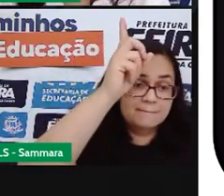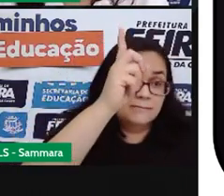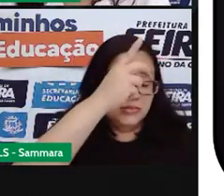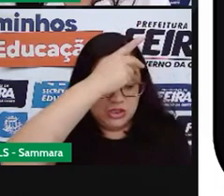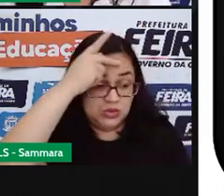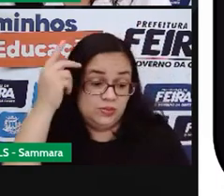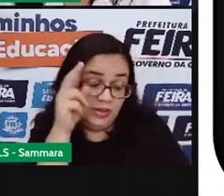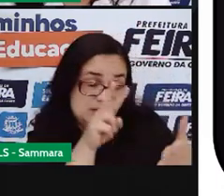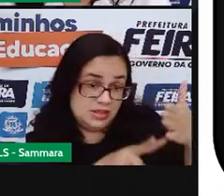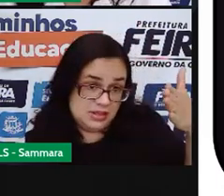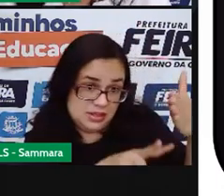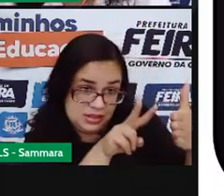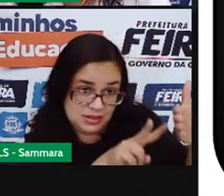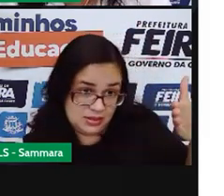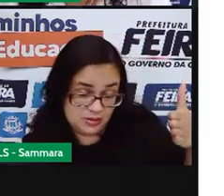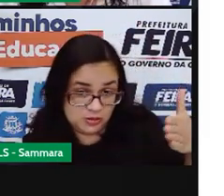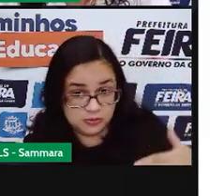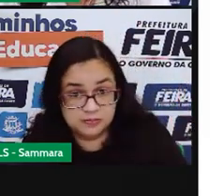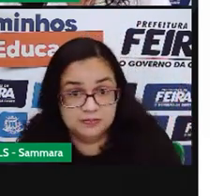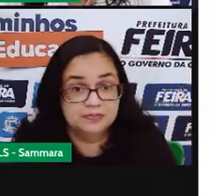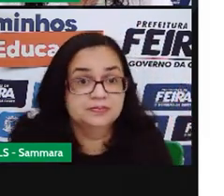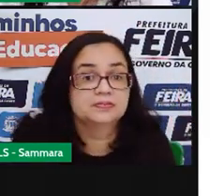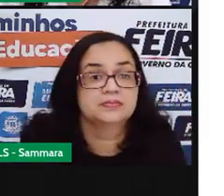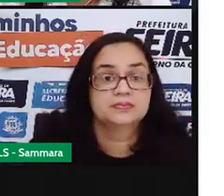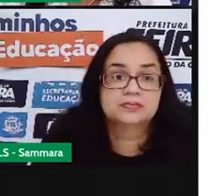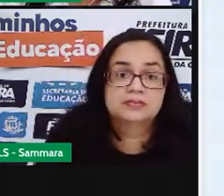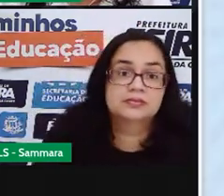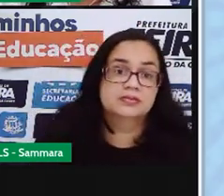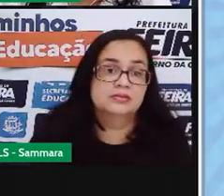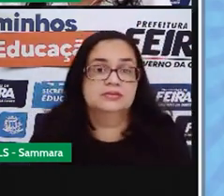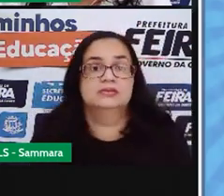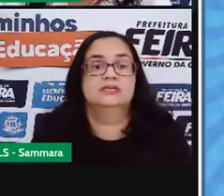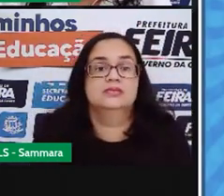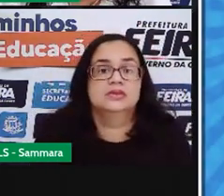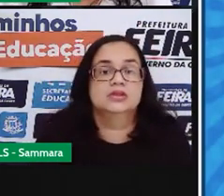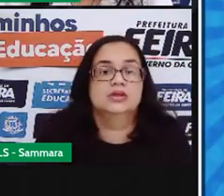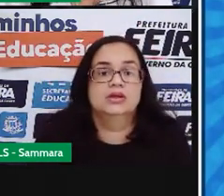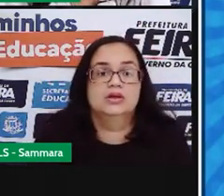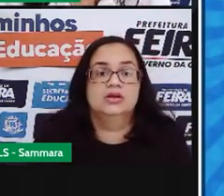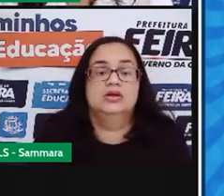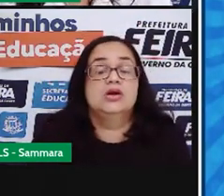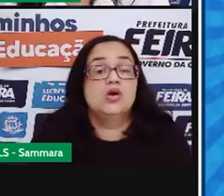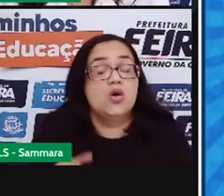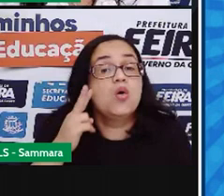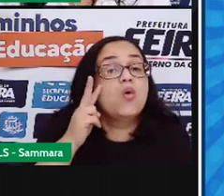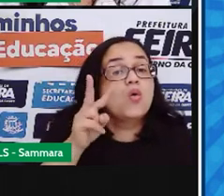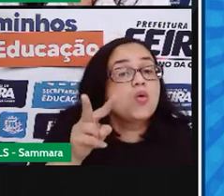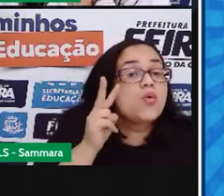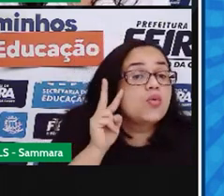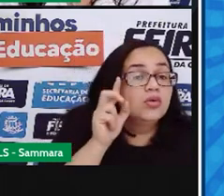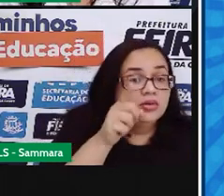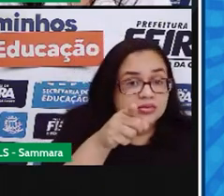leitor consumidor. Então, olha só.